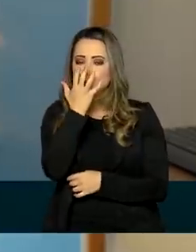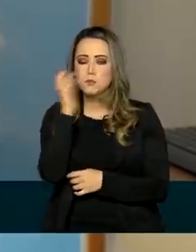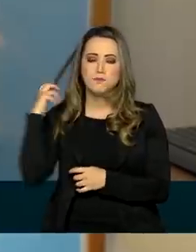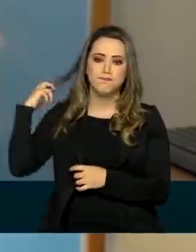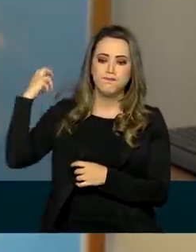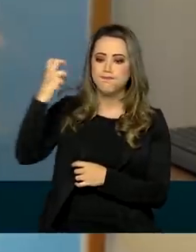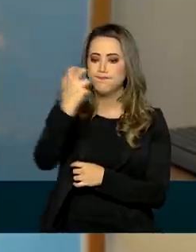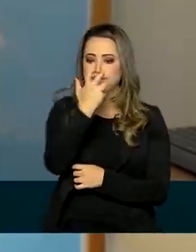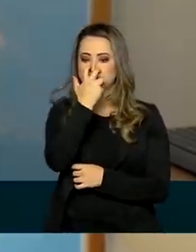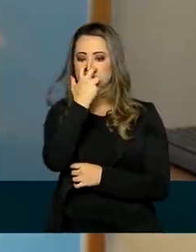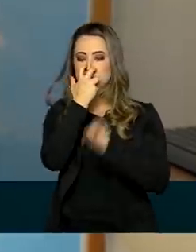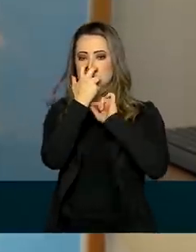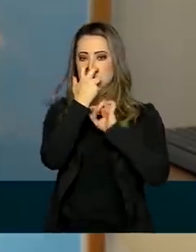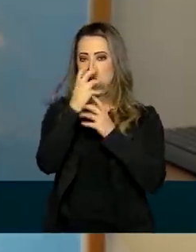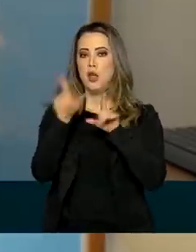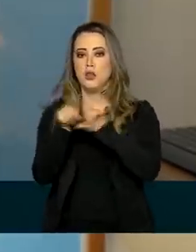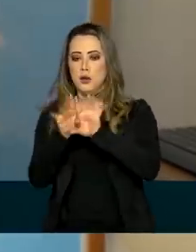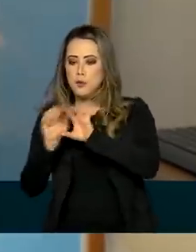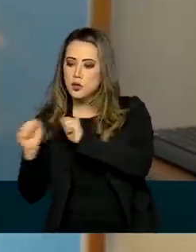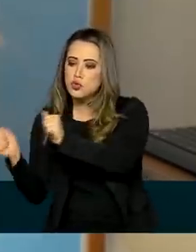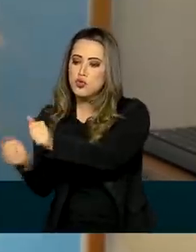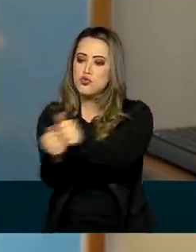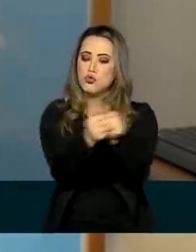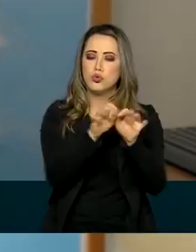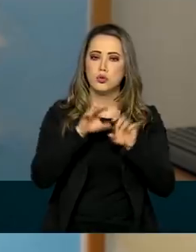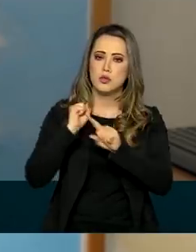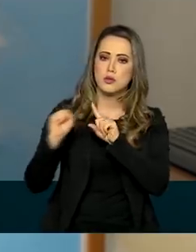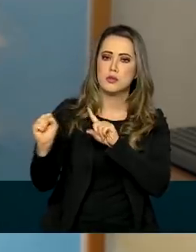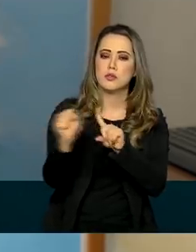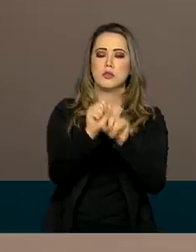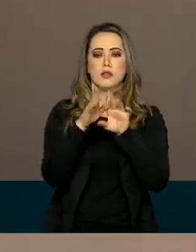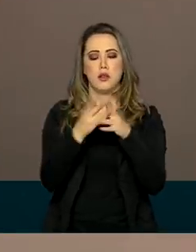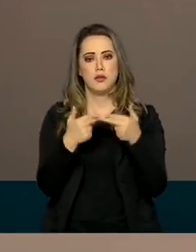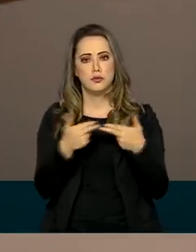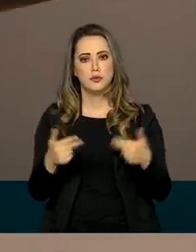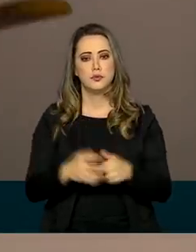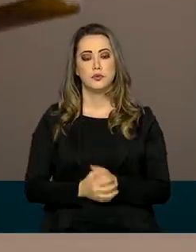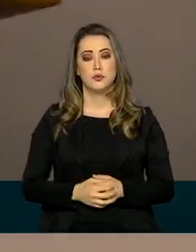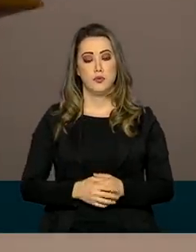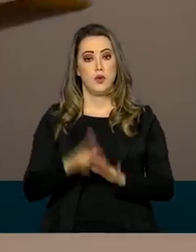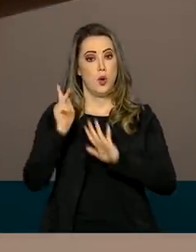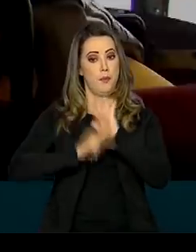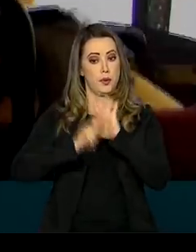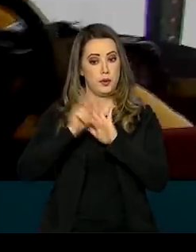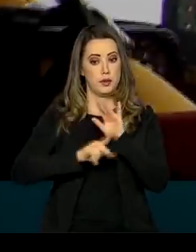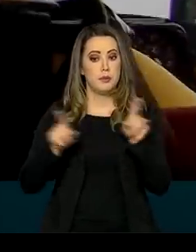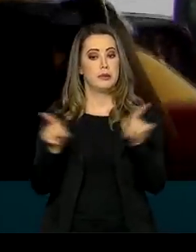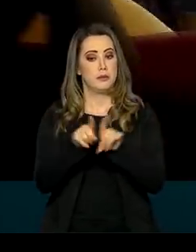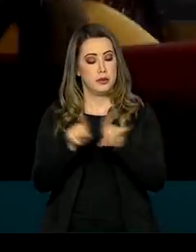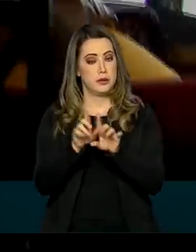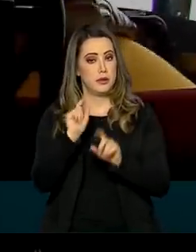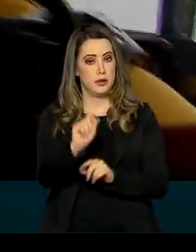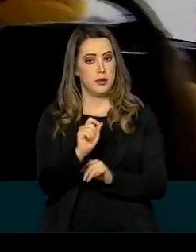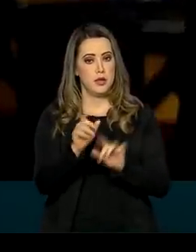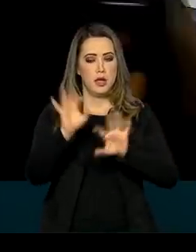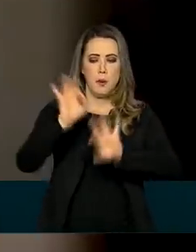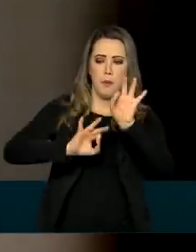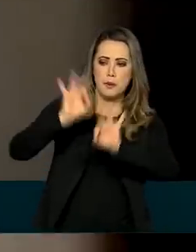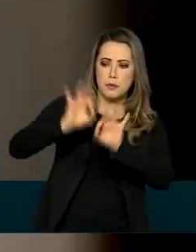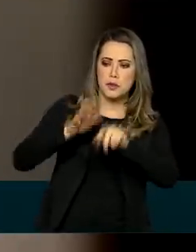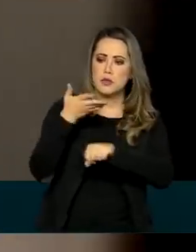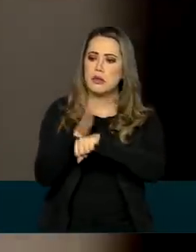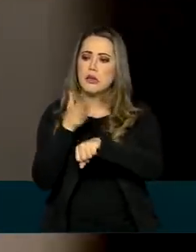equipamentos de proteção coletiva, de viaturas, de tecnologias agregadas. O programa prevê ainda a capacitação de gestores,